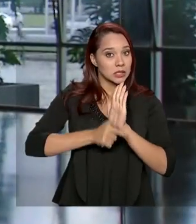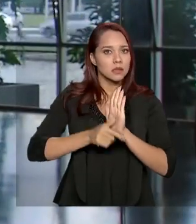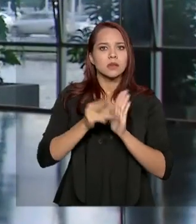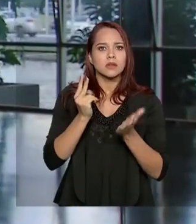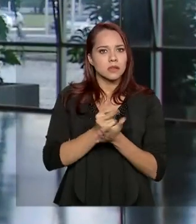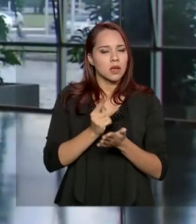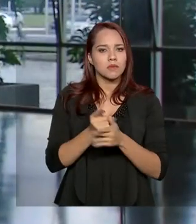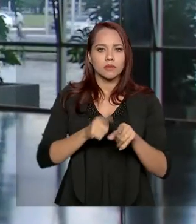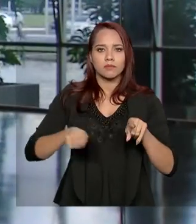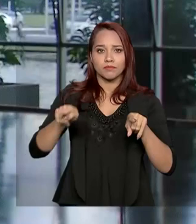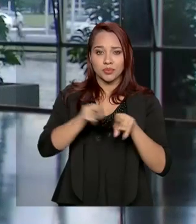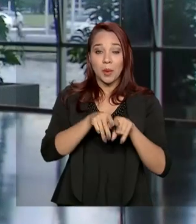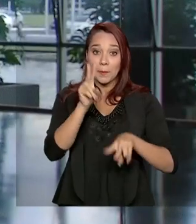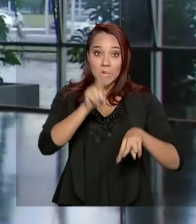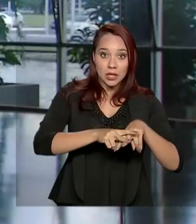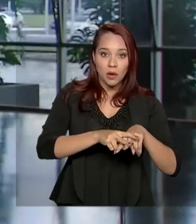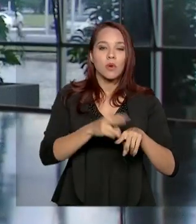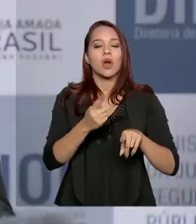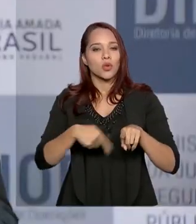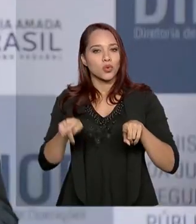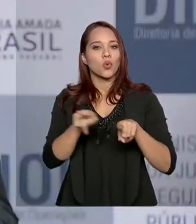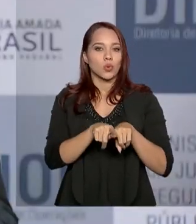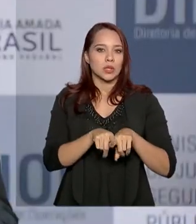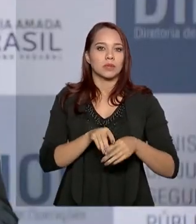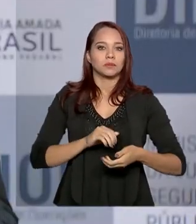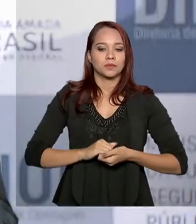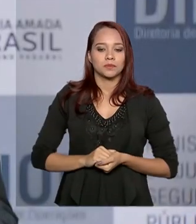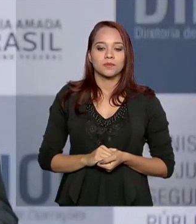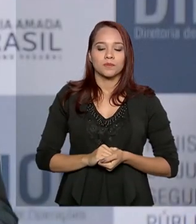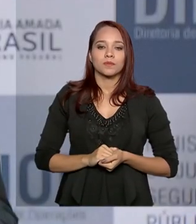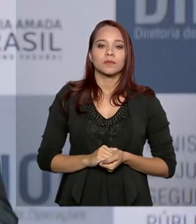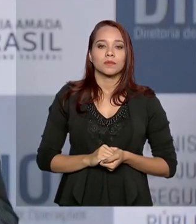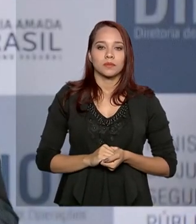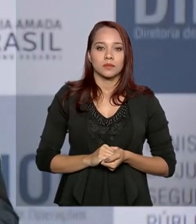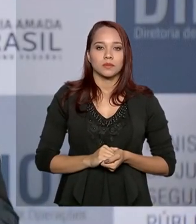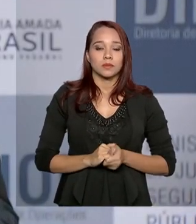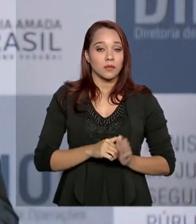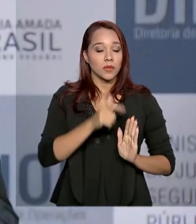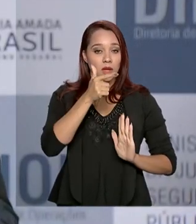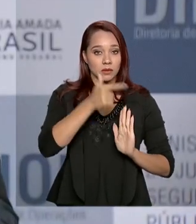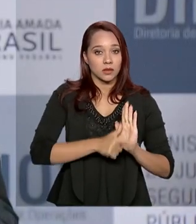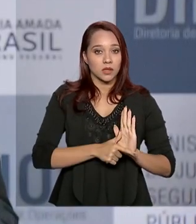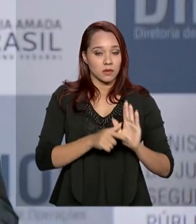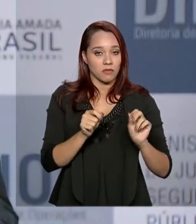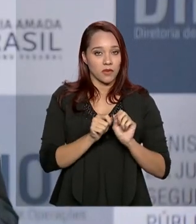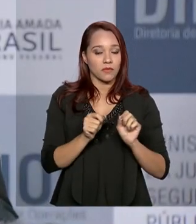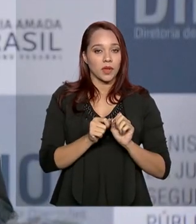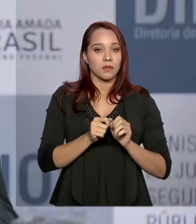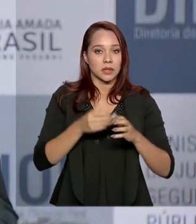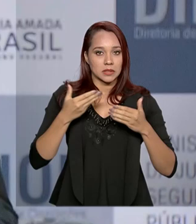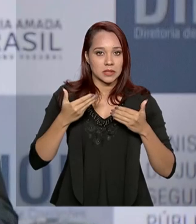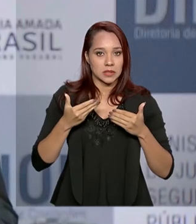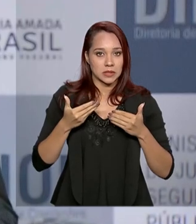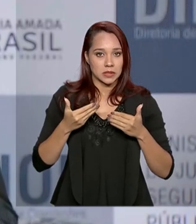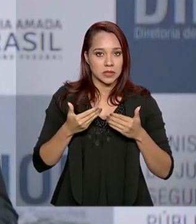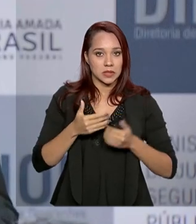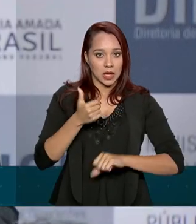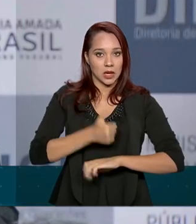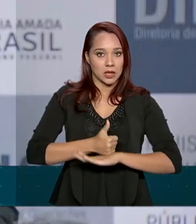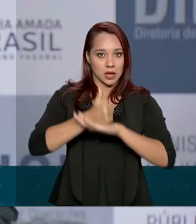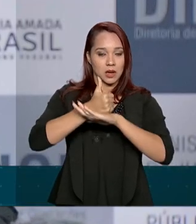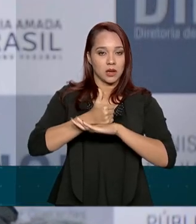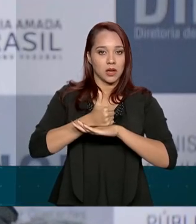da prisão de algum foragido. Essa lista foi feita pela Secretaria de Operações Integradas.